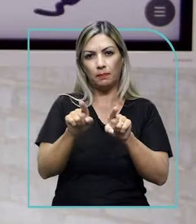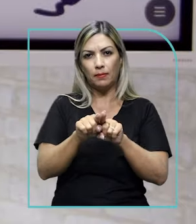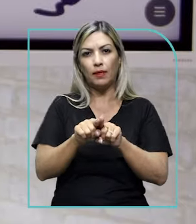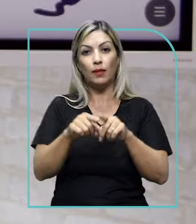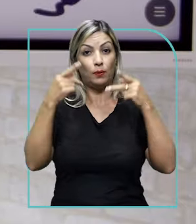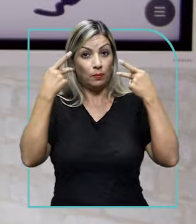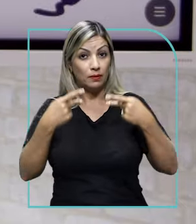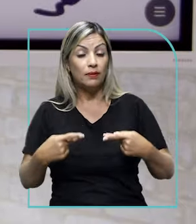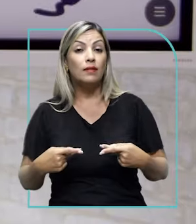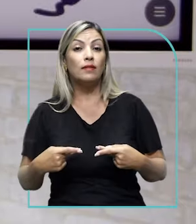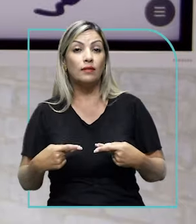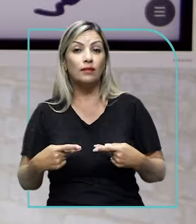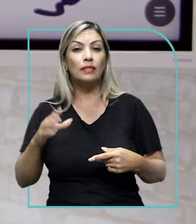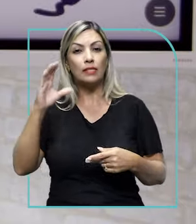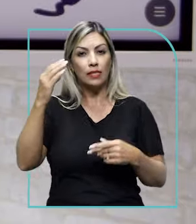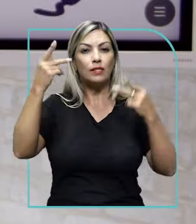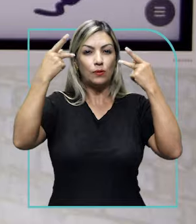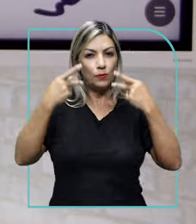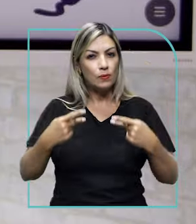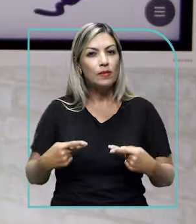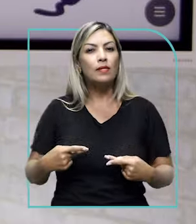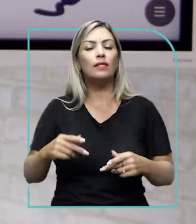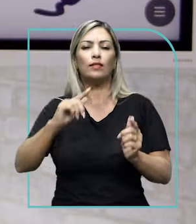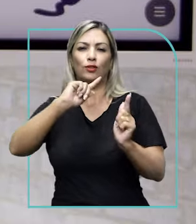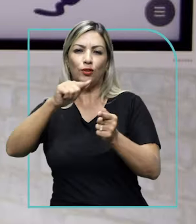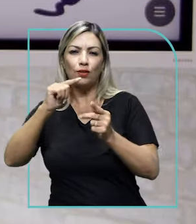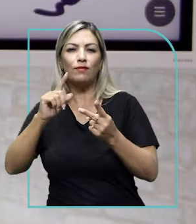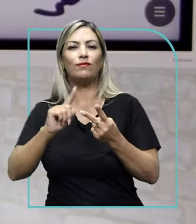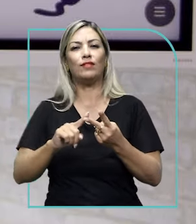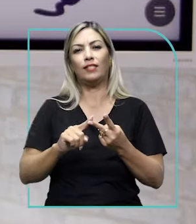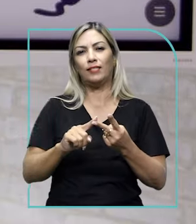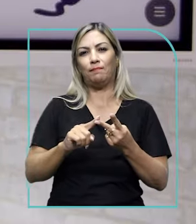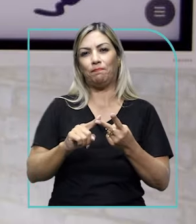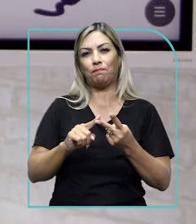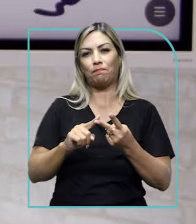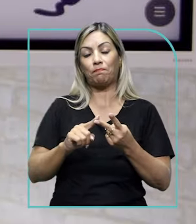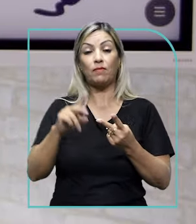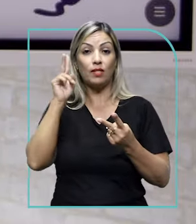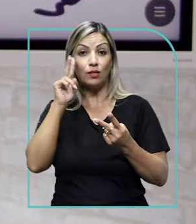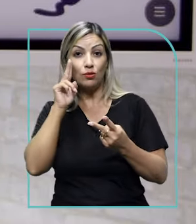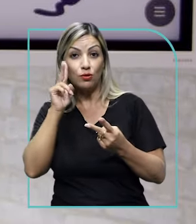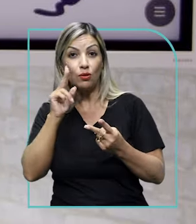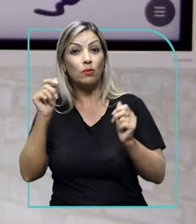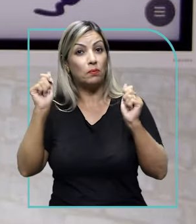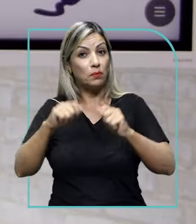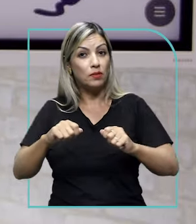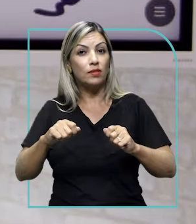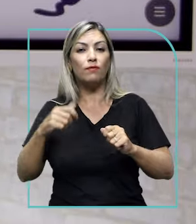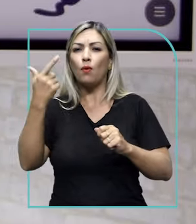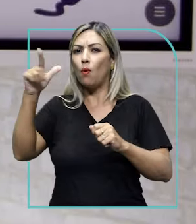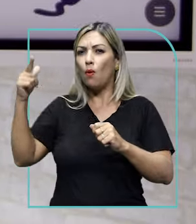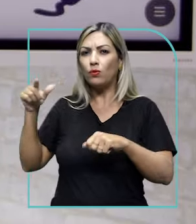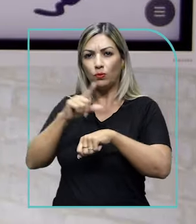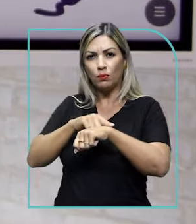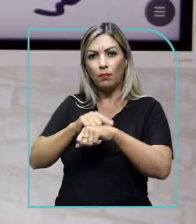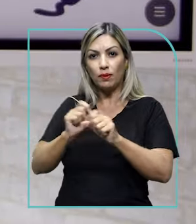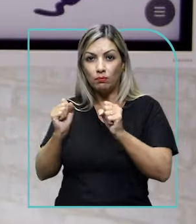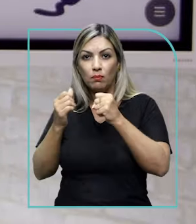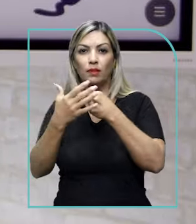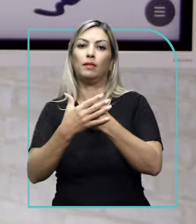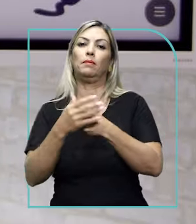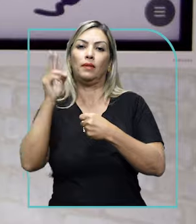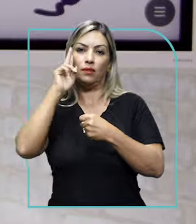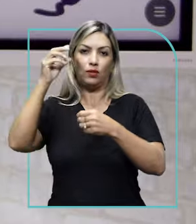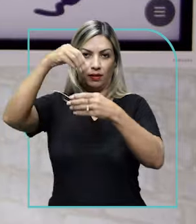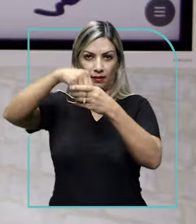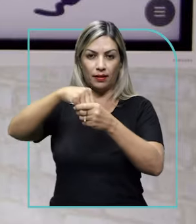as humanidades, com as ciências humanas aqui, com a geografia, com a história que pode pegar outros momentos de pandemia